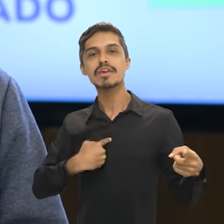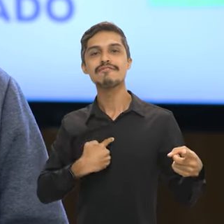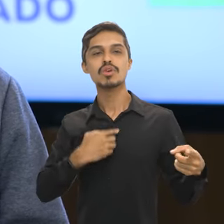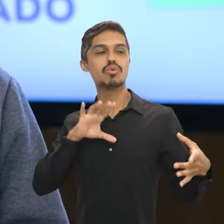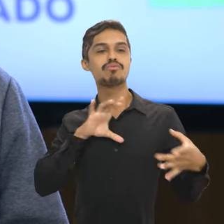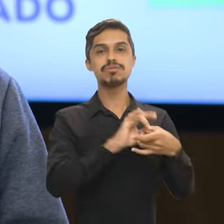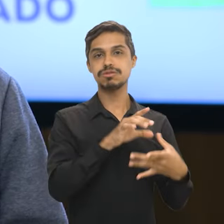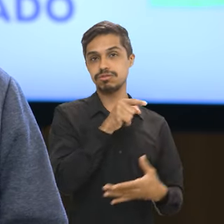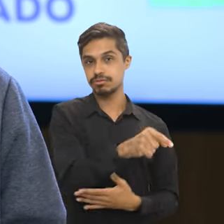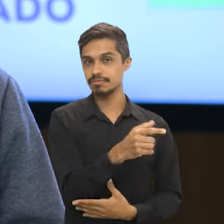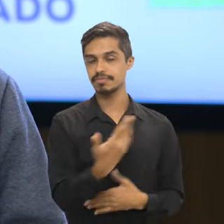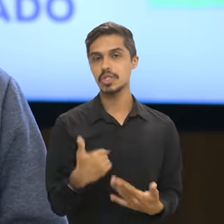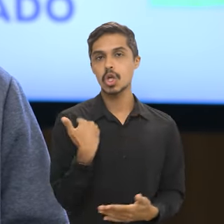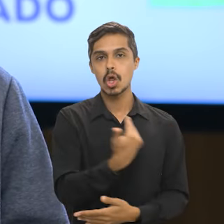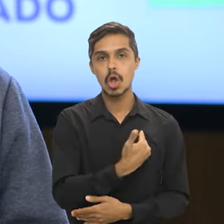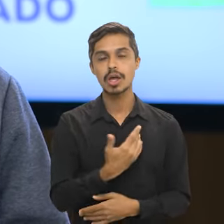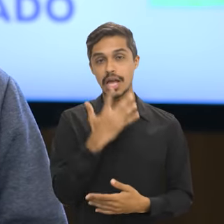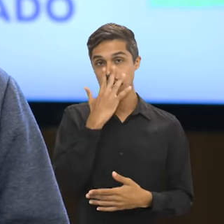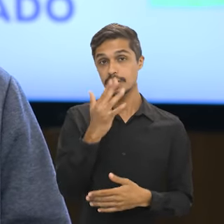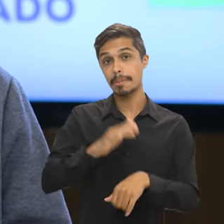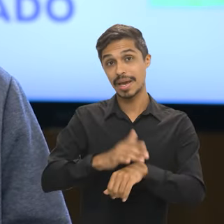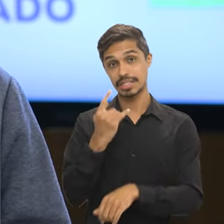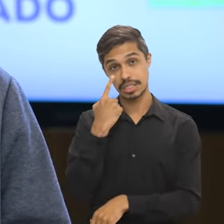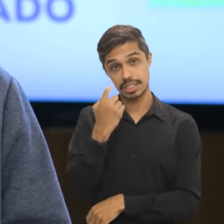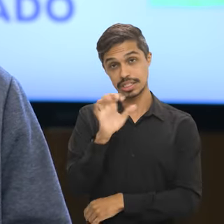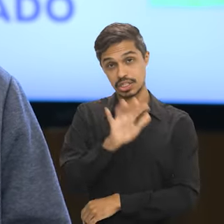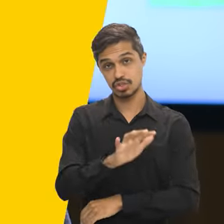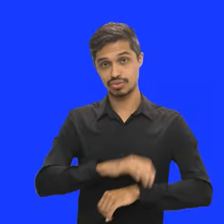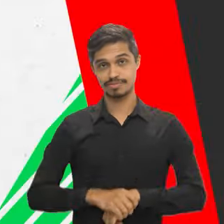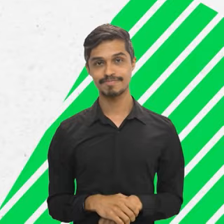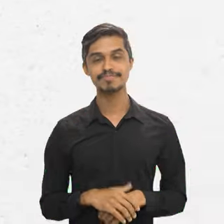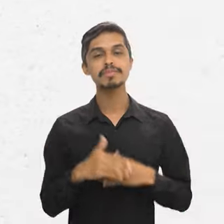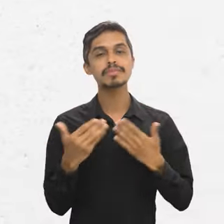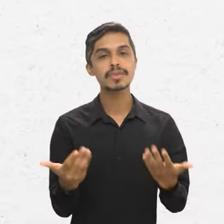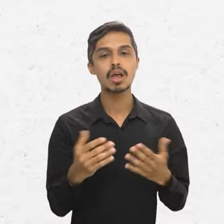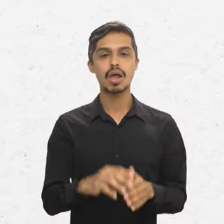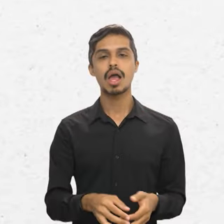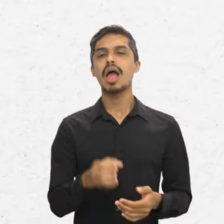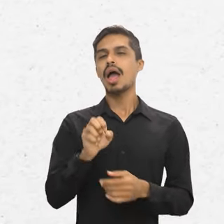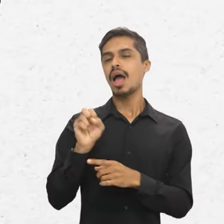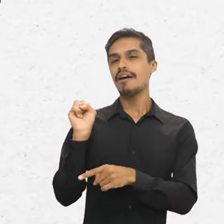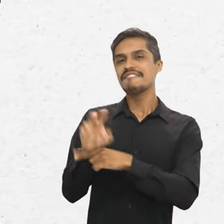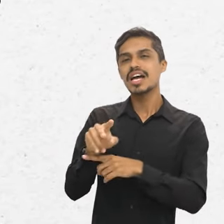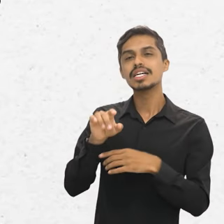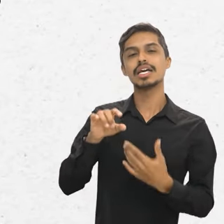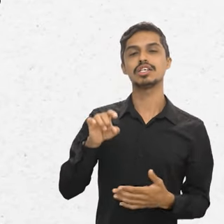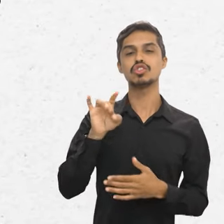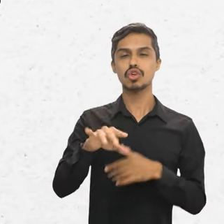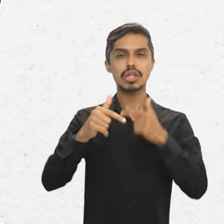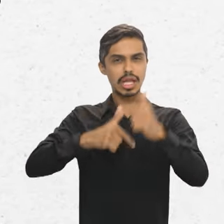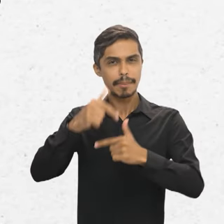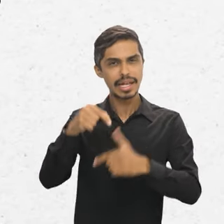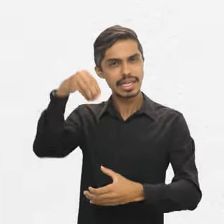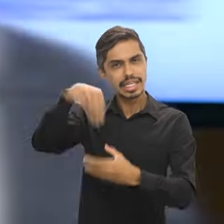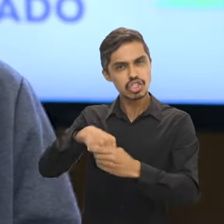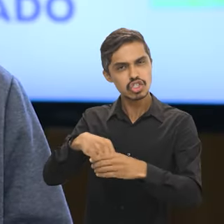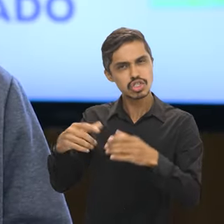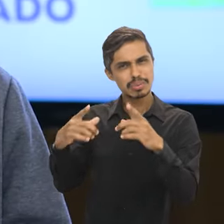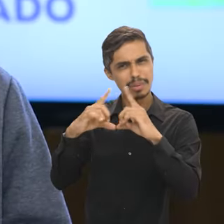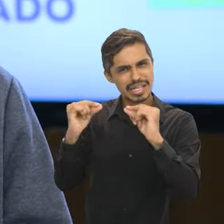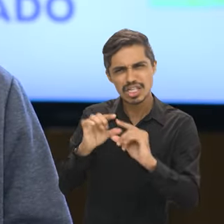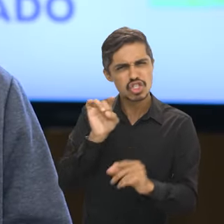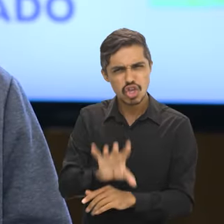contas, elas querem trabalhar independente da relação candidato-vaga? As vagas são para trabalhar somente em Brasília?